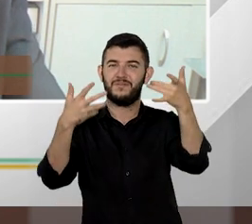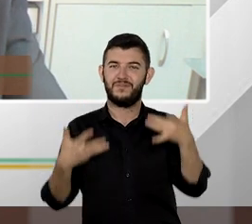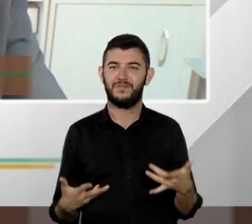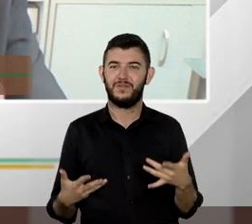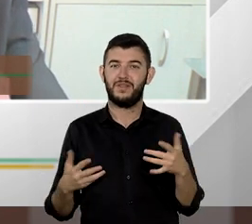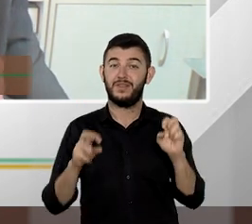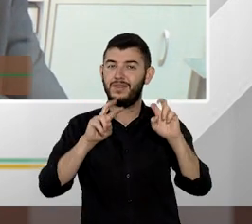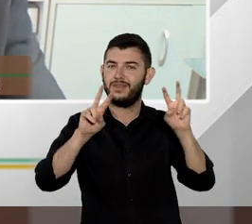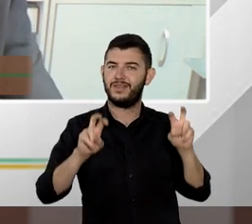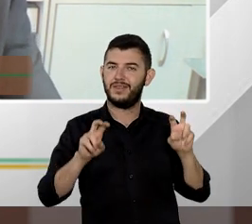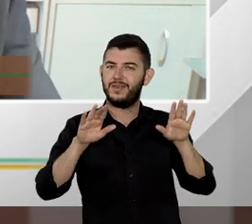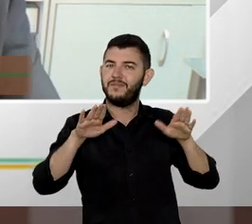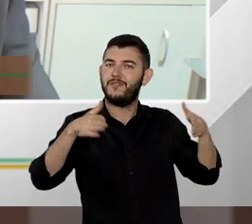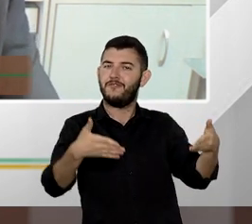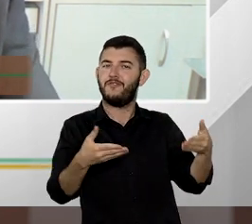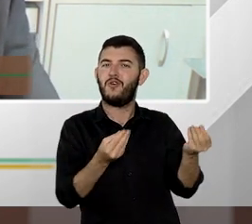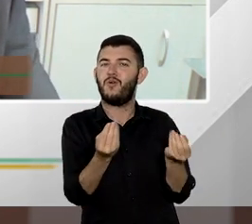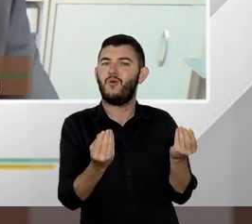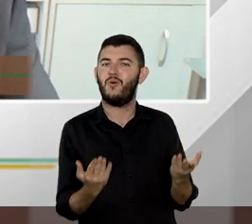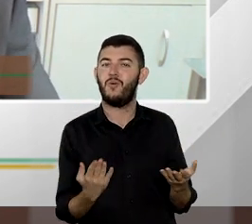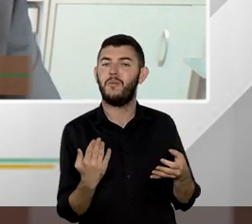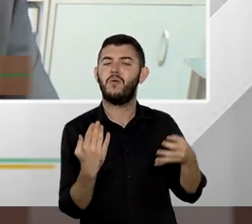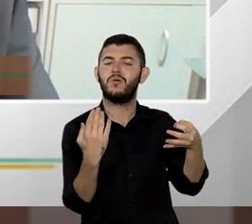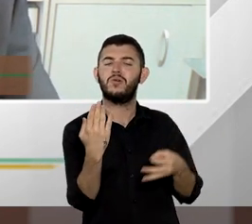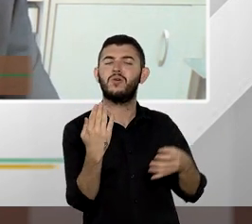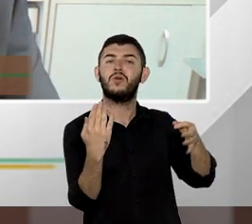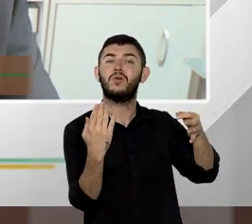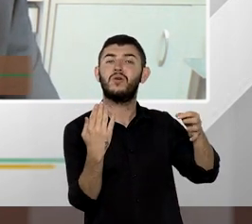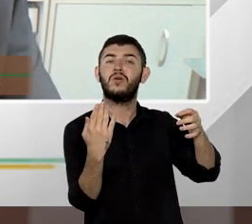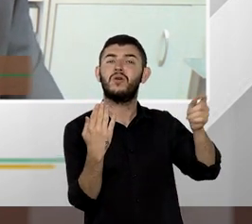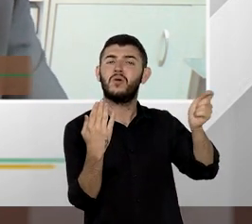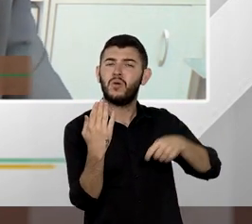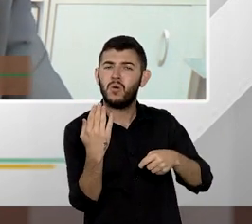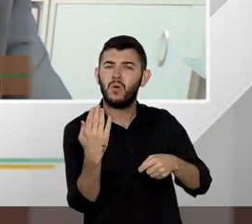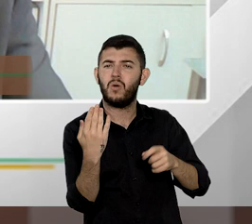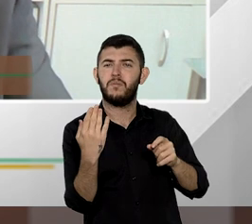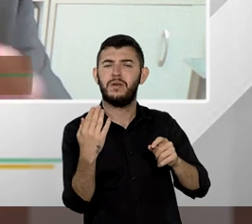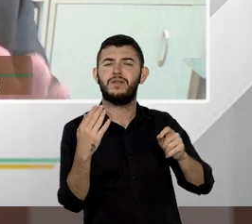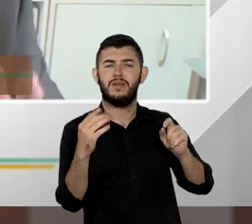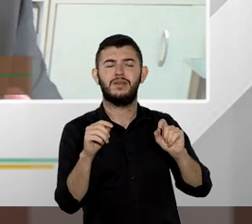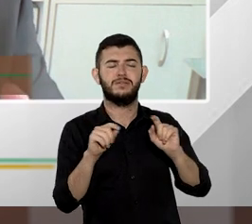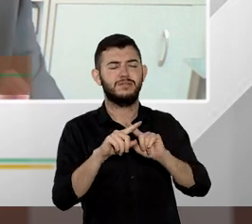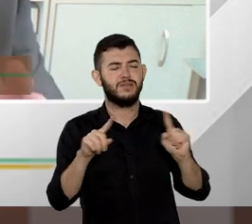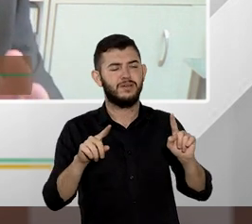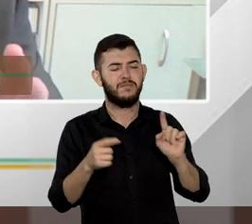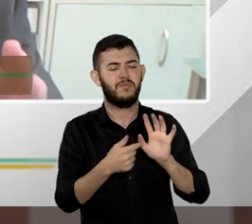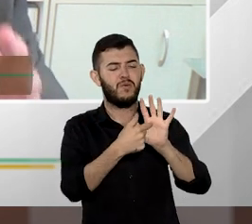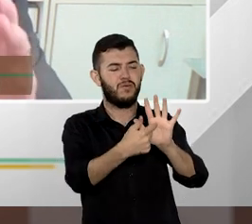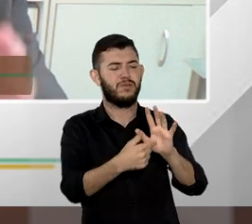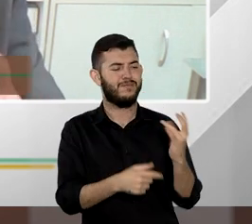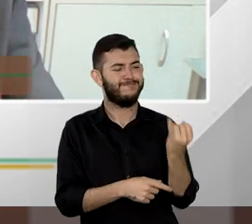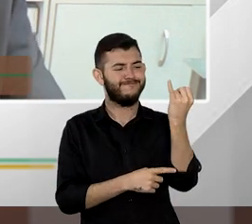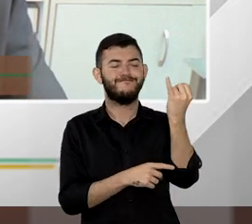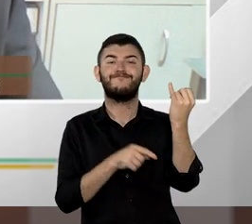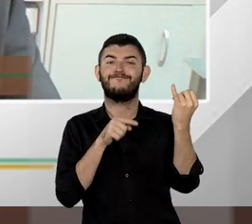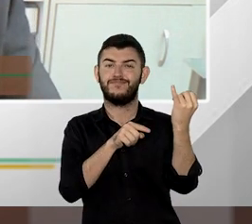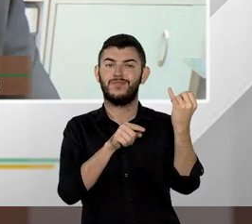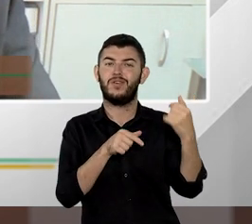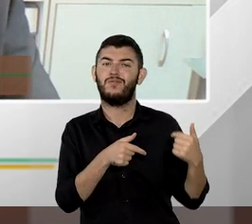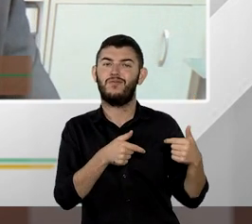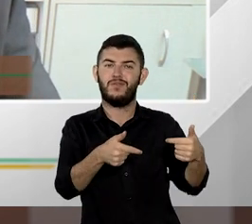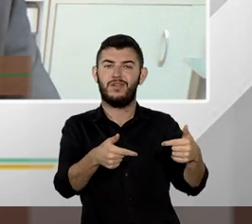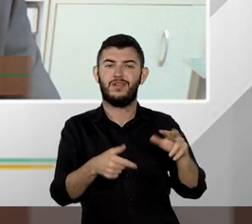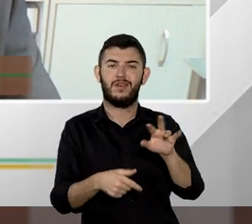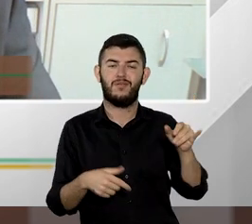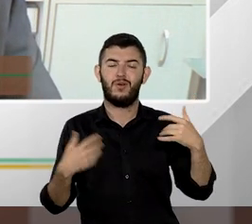sobre essa competência para dizer sobre a relevância que me parece que é um dos mais importantes que a gente tem que enfrentar